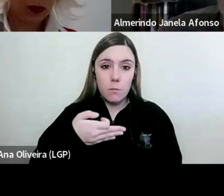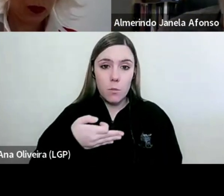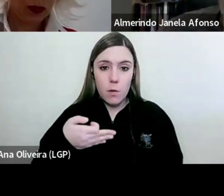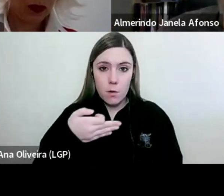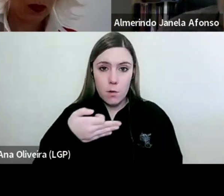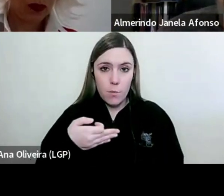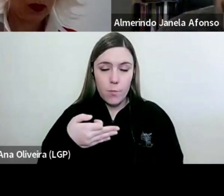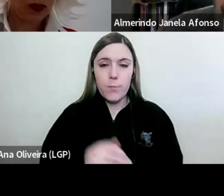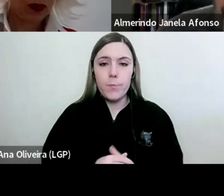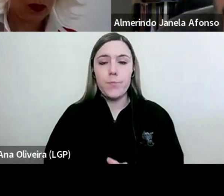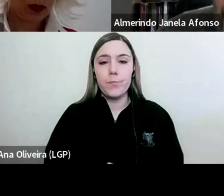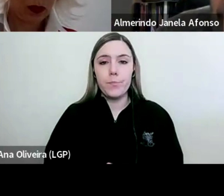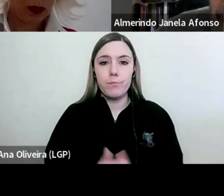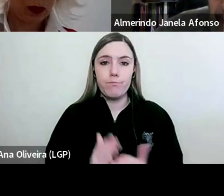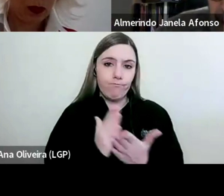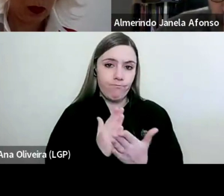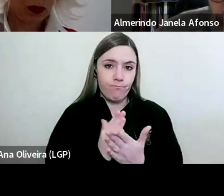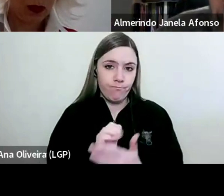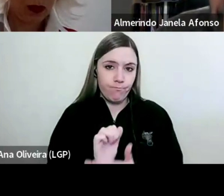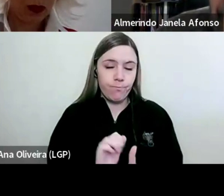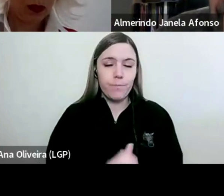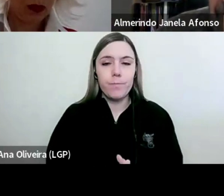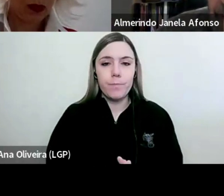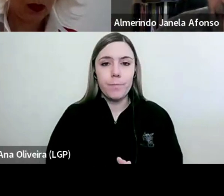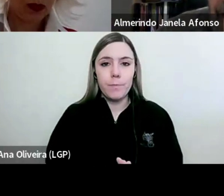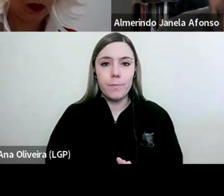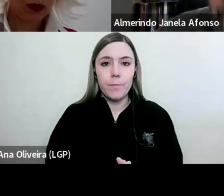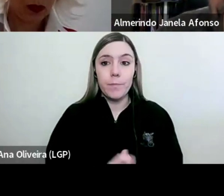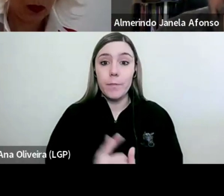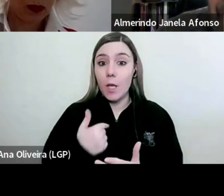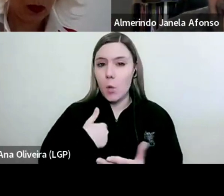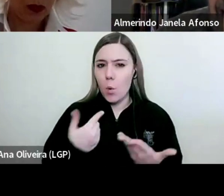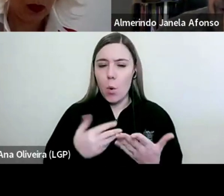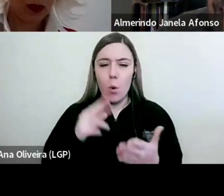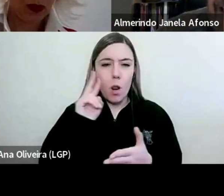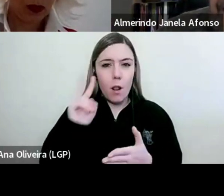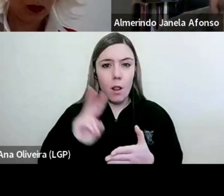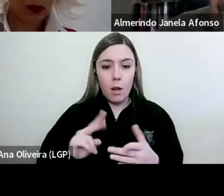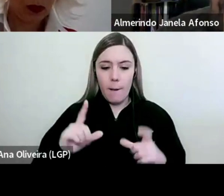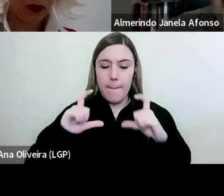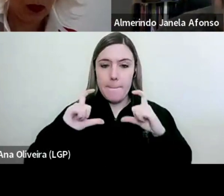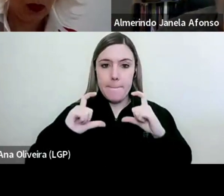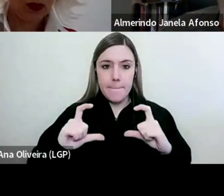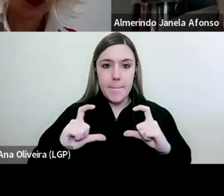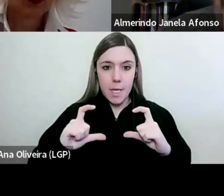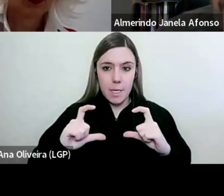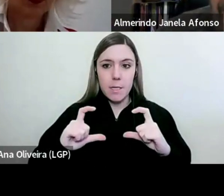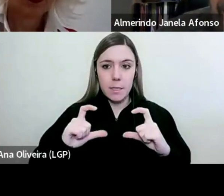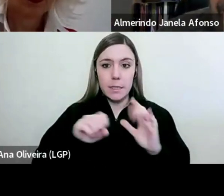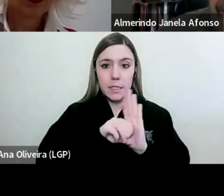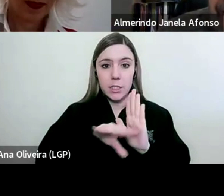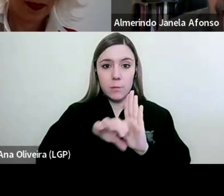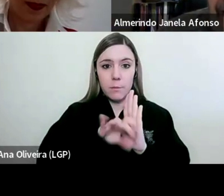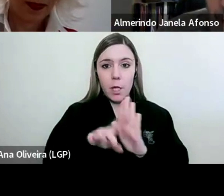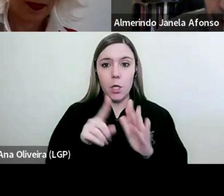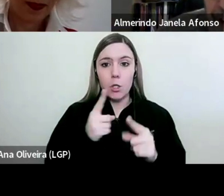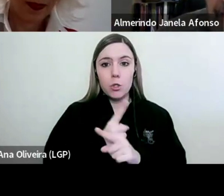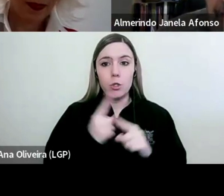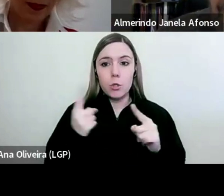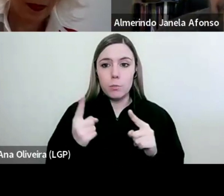escolaridade. Eu vou ler um pedaço deste despacho porque é extremamente